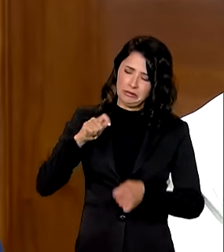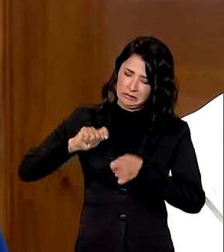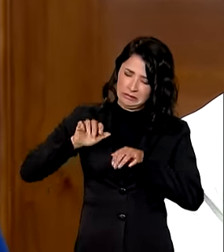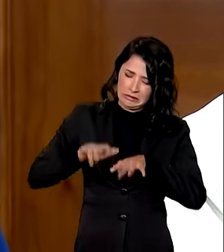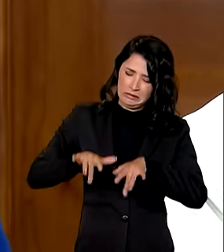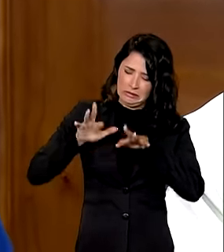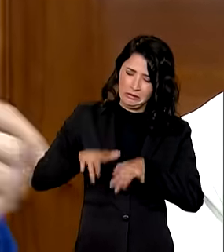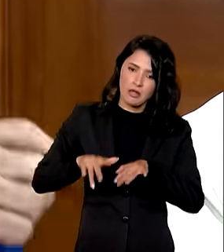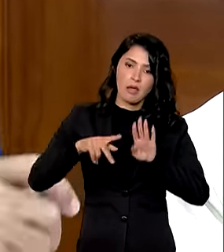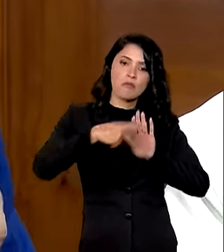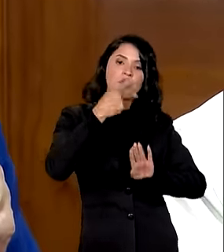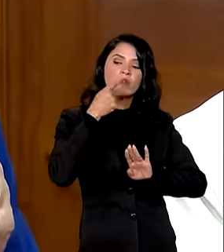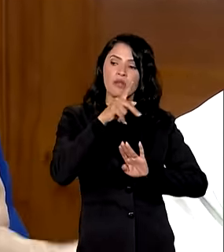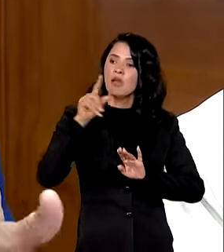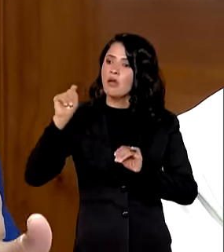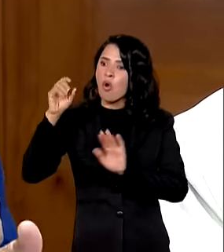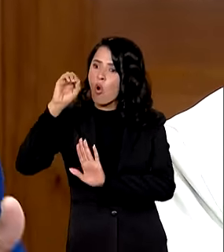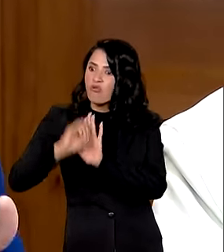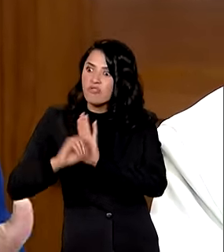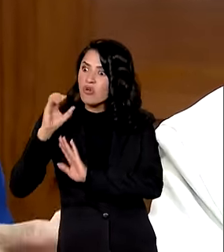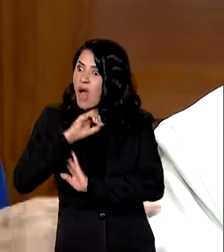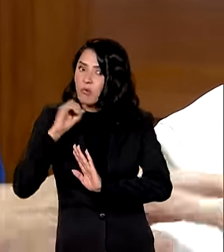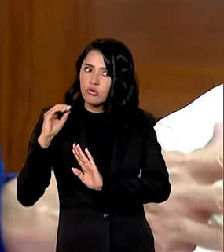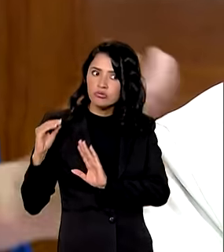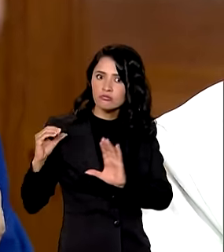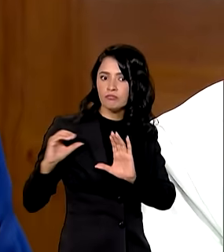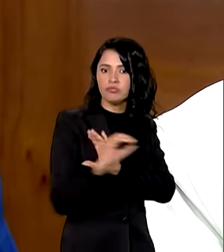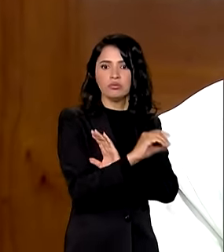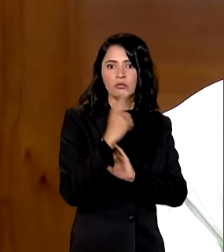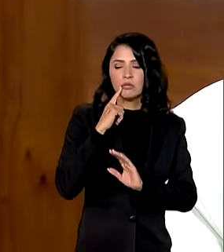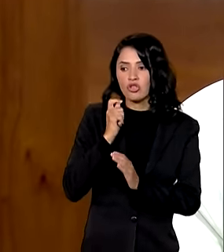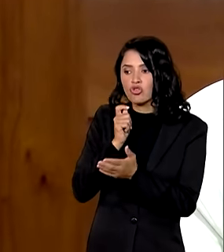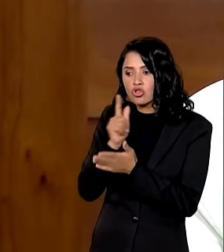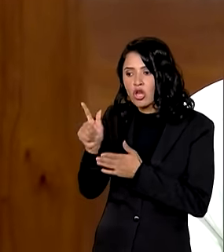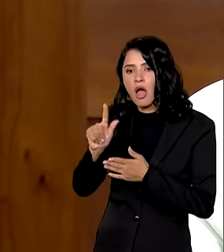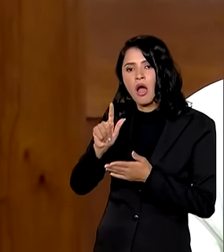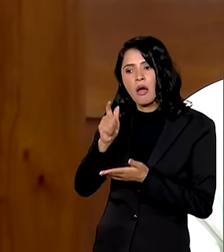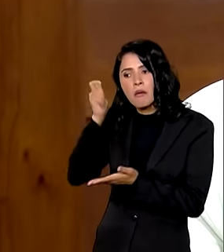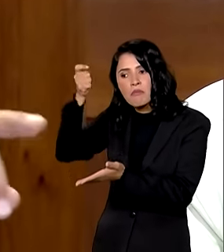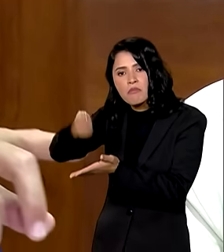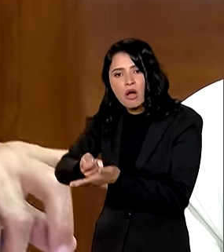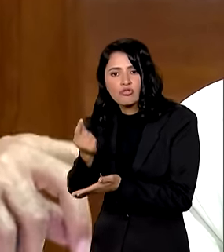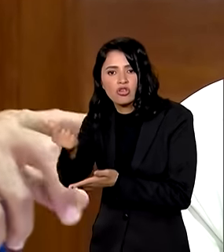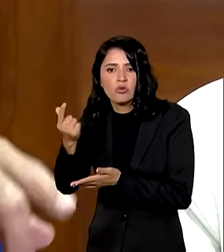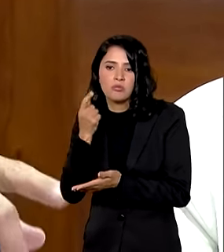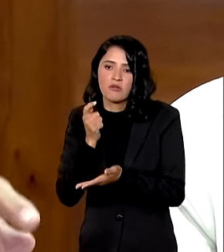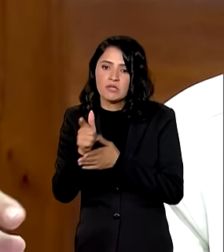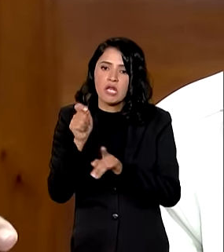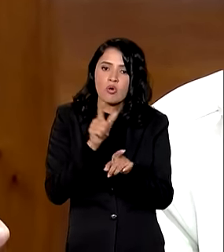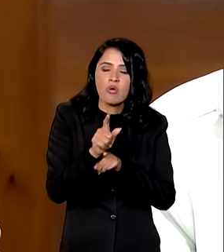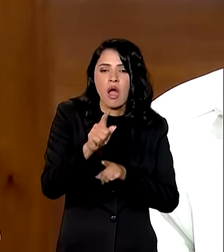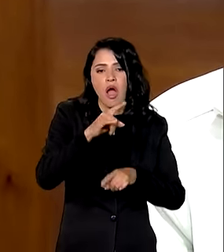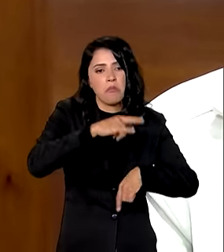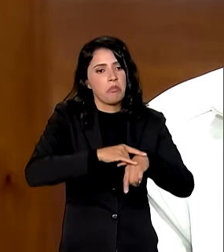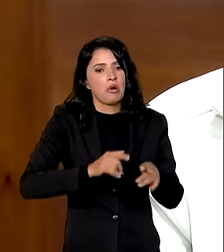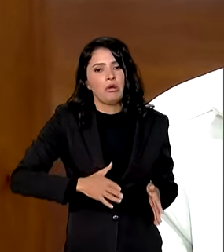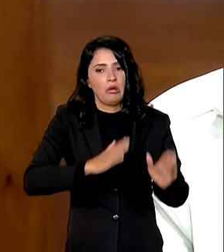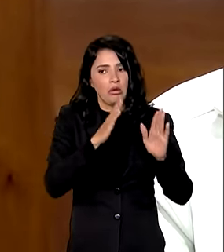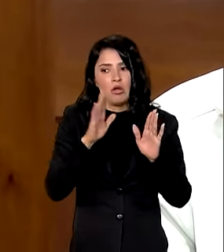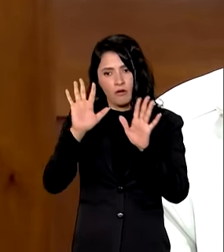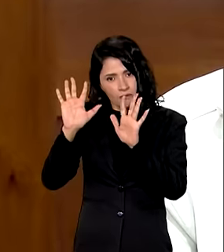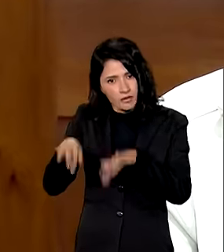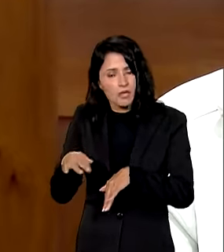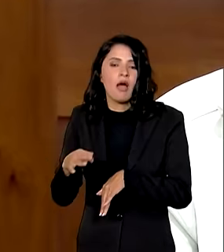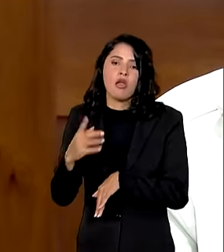portaria diz o seguinte faça um ofício que a gente adianta um dinheiro aqui para o senhor alugar banheiro químico se for essa necessidade quando o senhor terminar o plano aí em 24